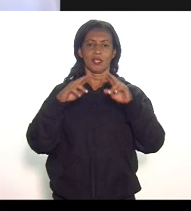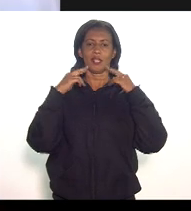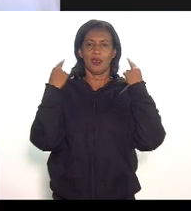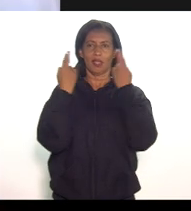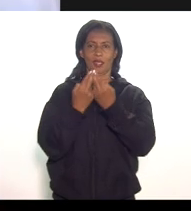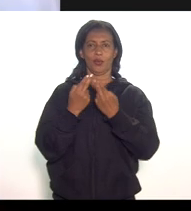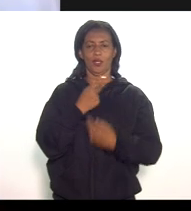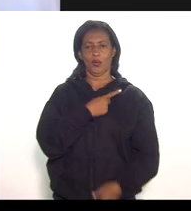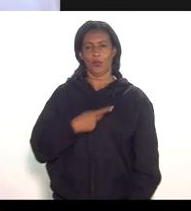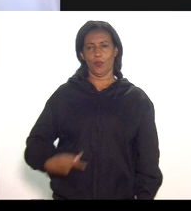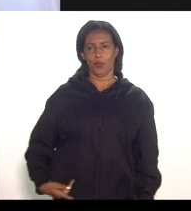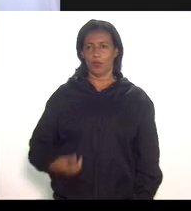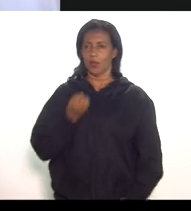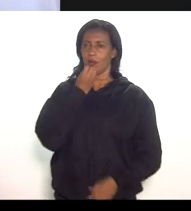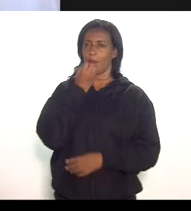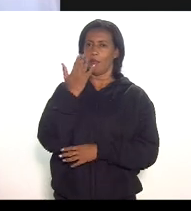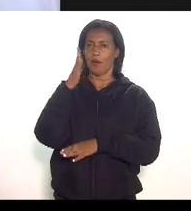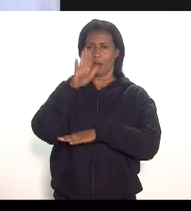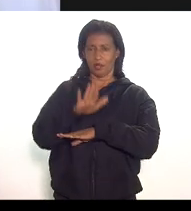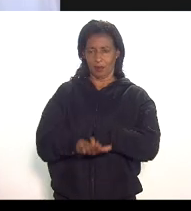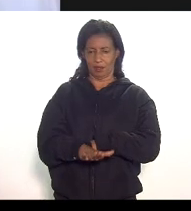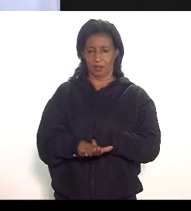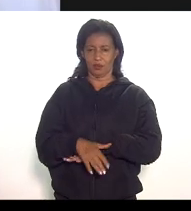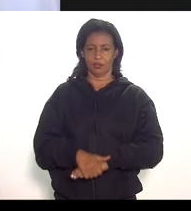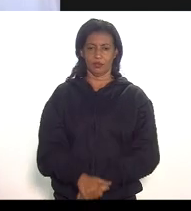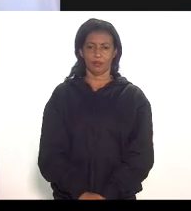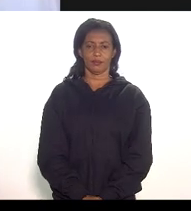muito obrigado tenha uma boa tarde obrigado deputado Luiz